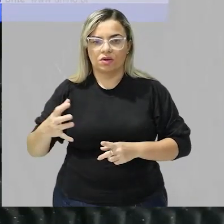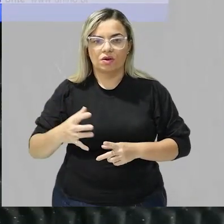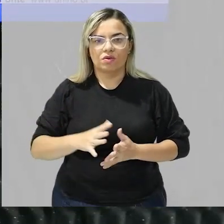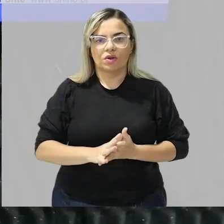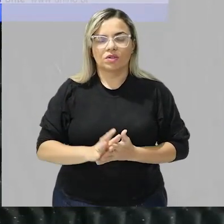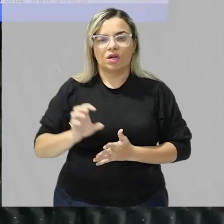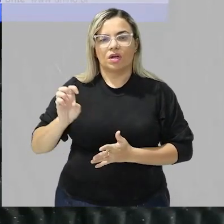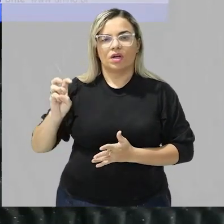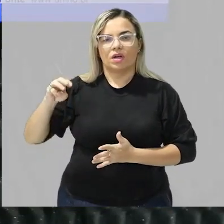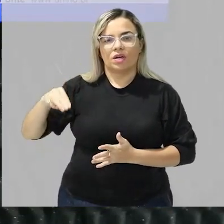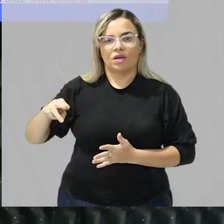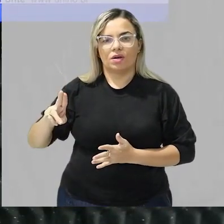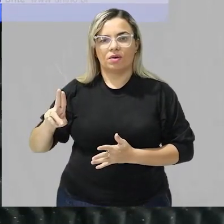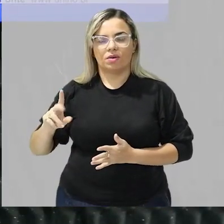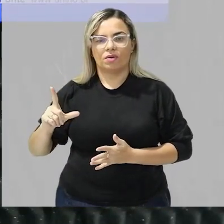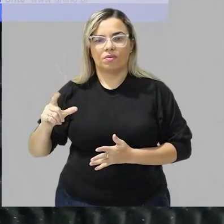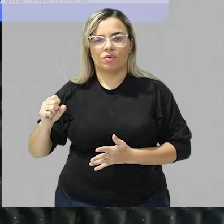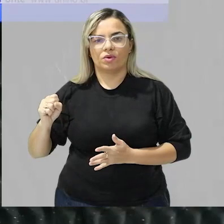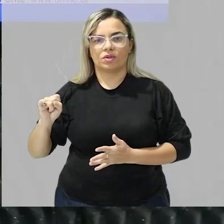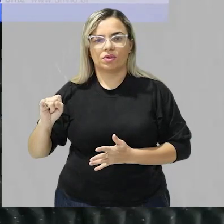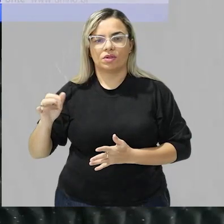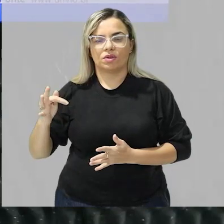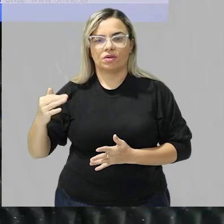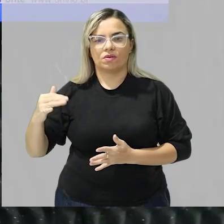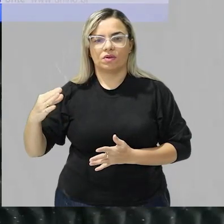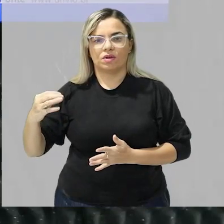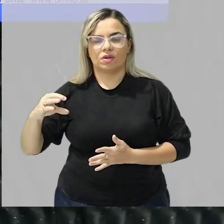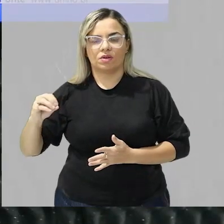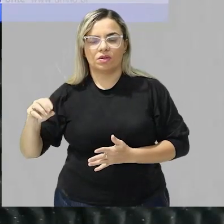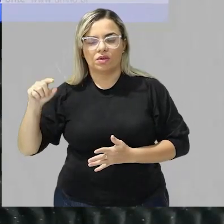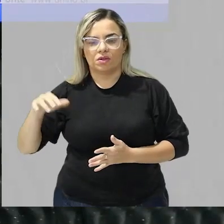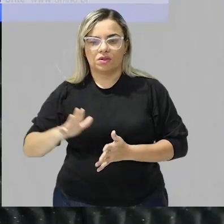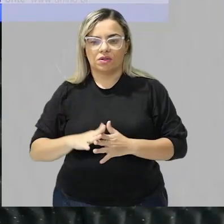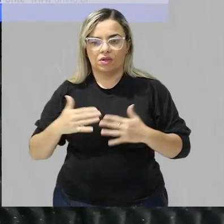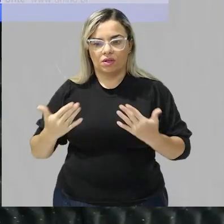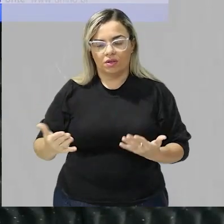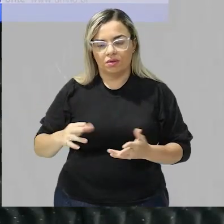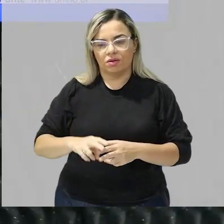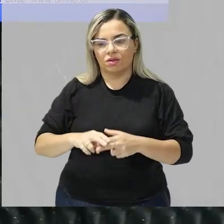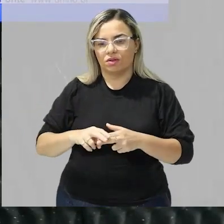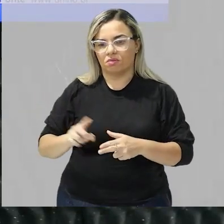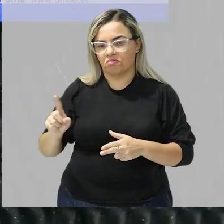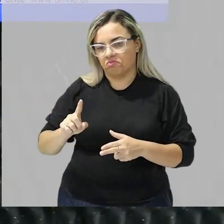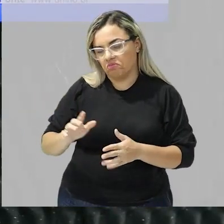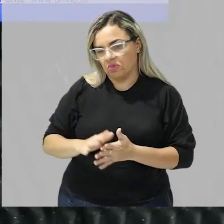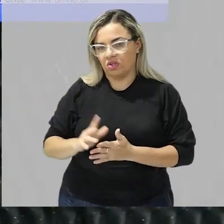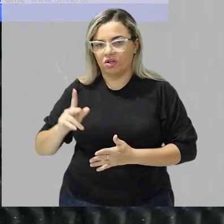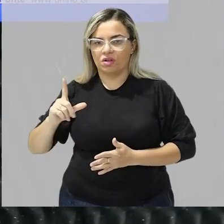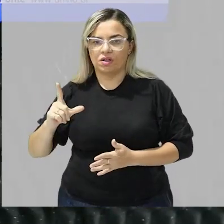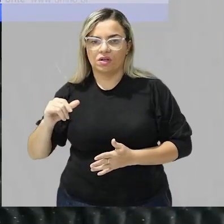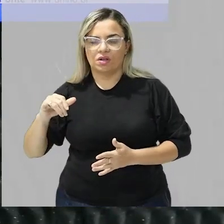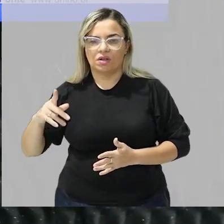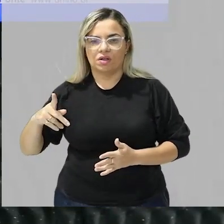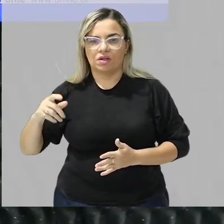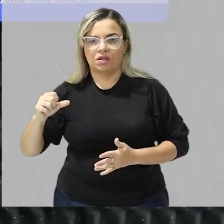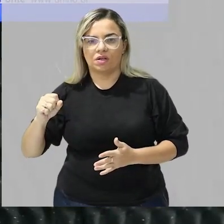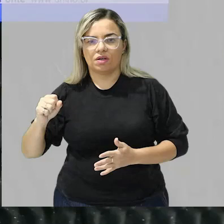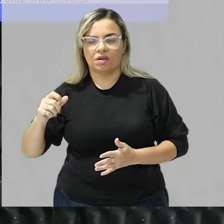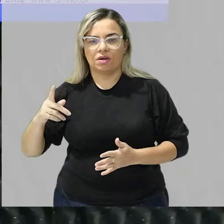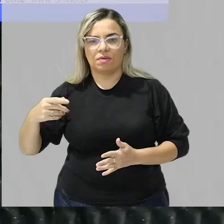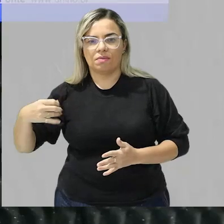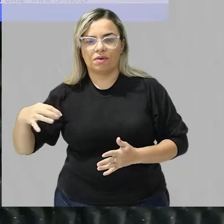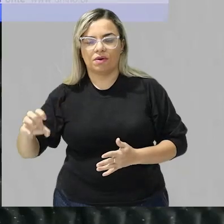emulsificação gente certamente não haveria a atuação da lipase aí consequentemente essas gorduras aí ó elas